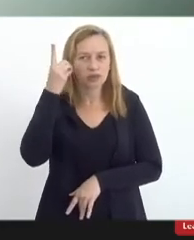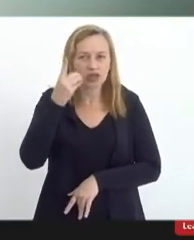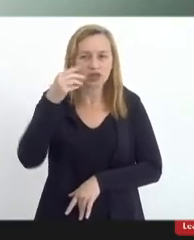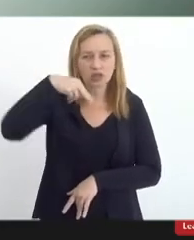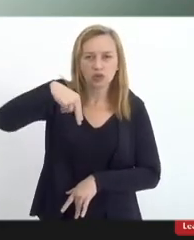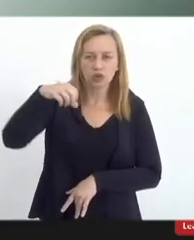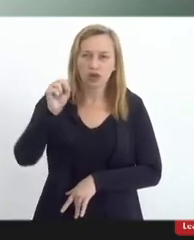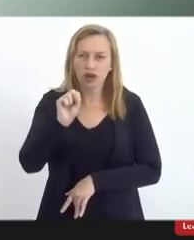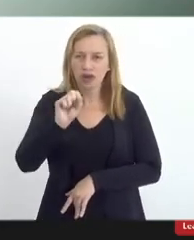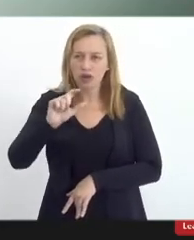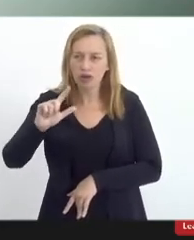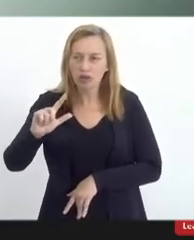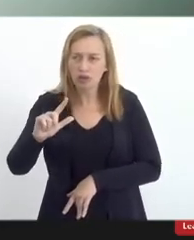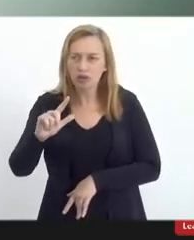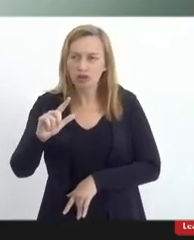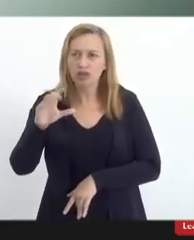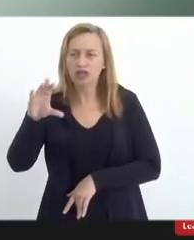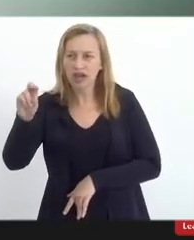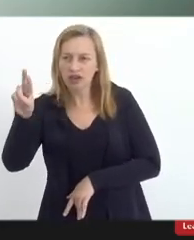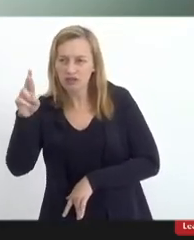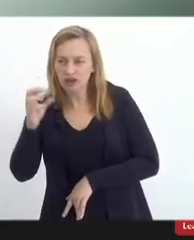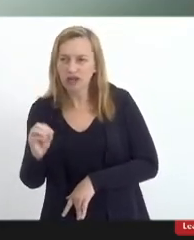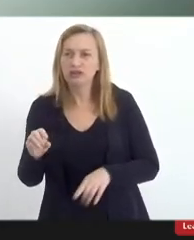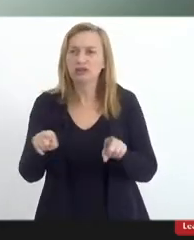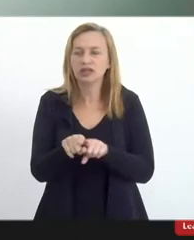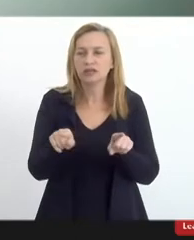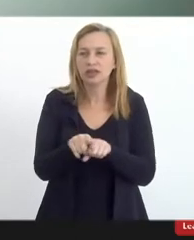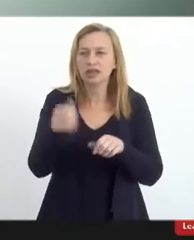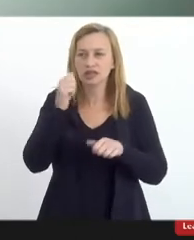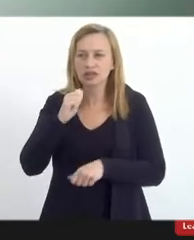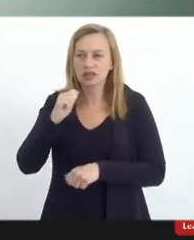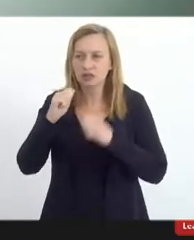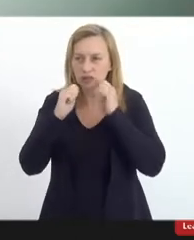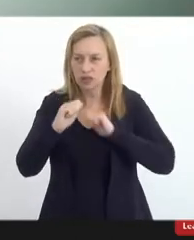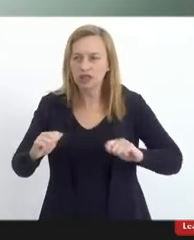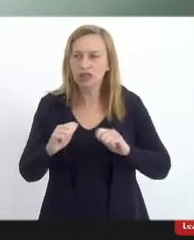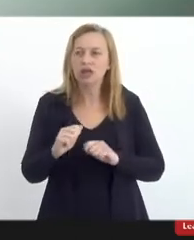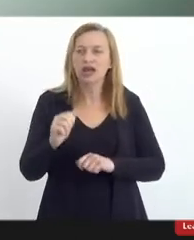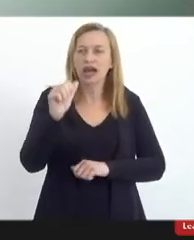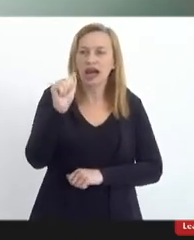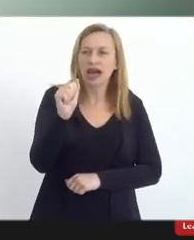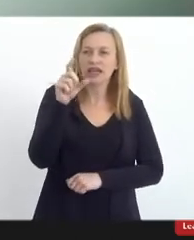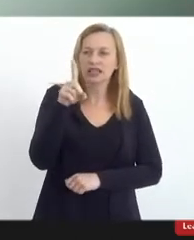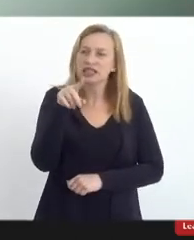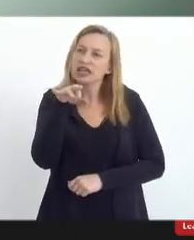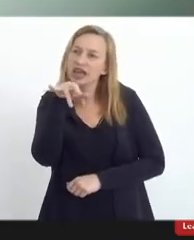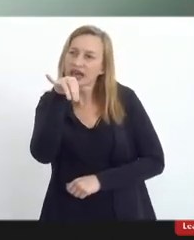Carvalho e as assessorias da deputada Adriana Baltazar.